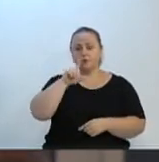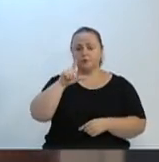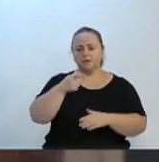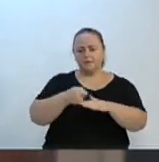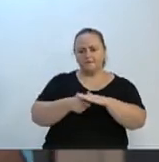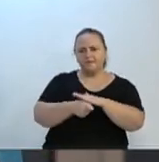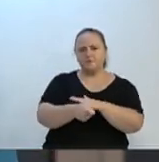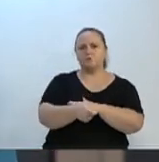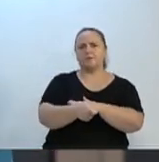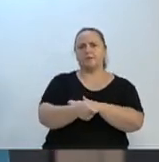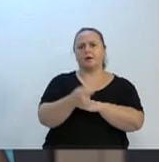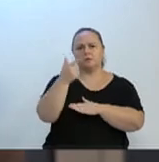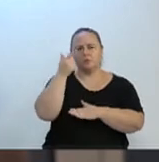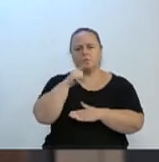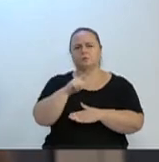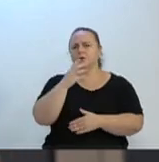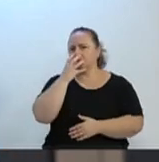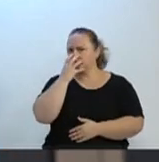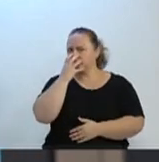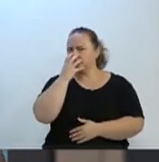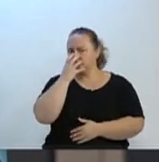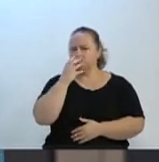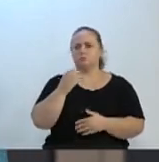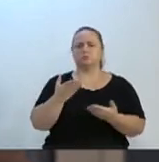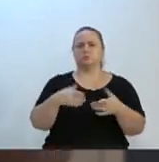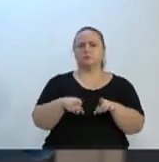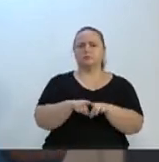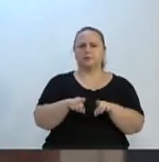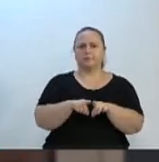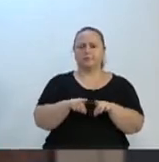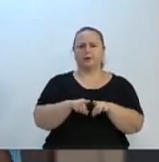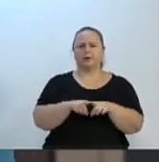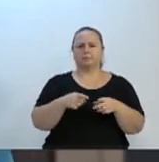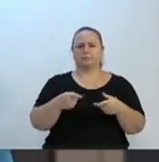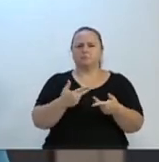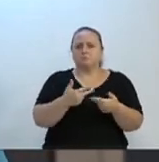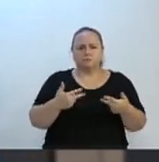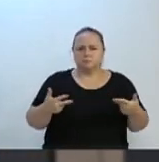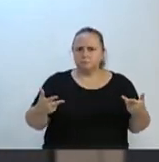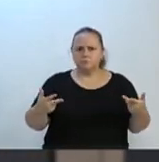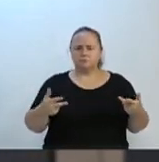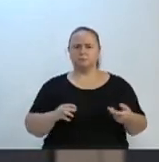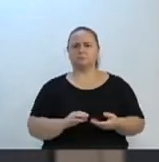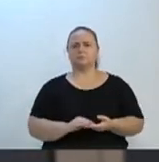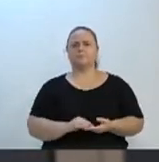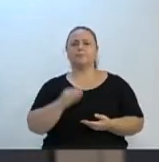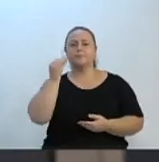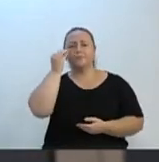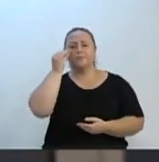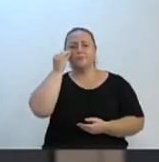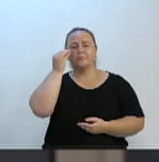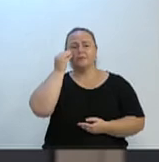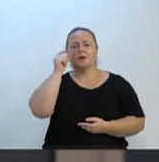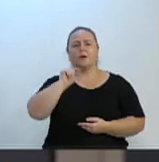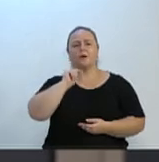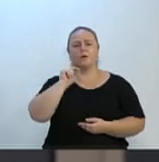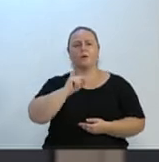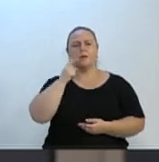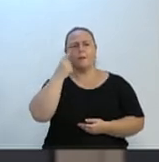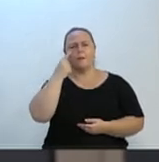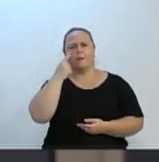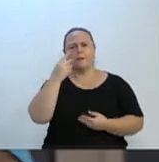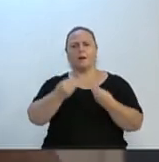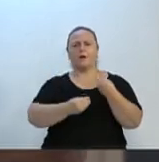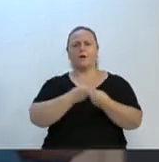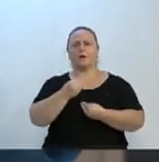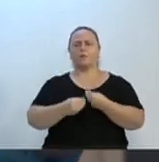em expiratórios ou até em macas, em todos os sentidos, que tente utilizar, estudar a possibilidade de implantação das